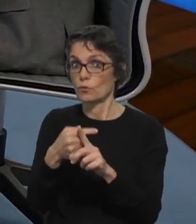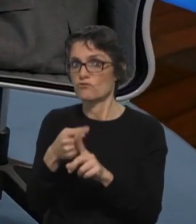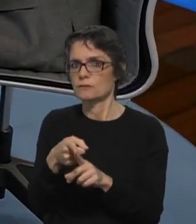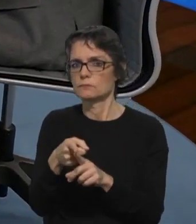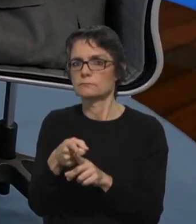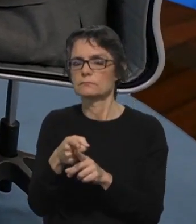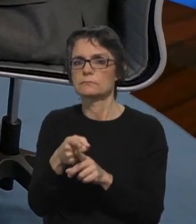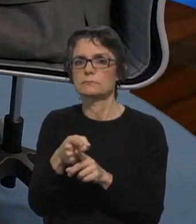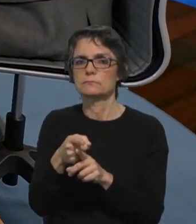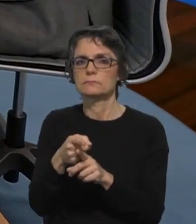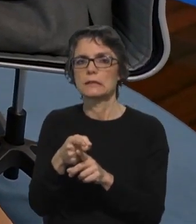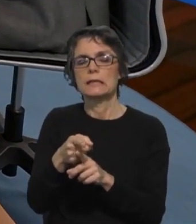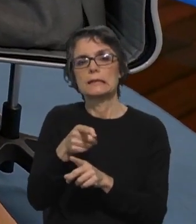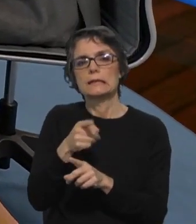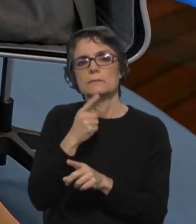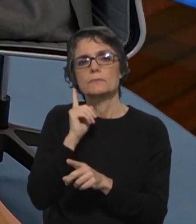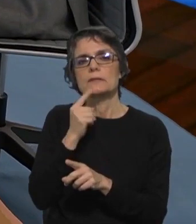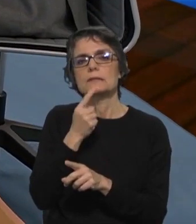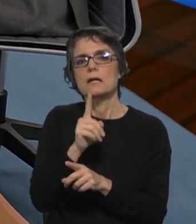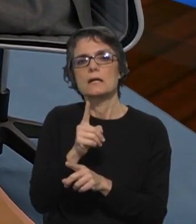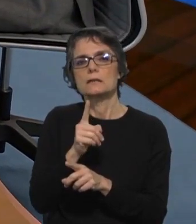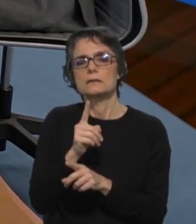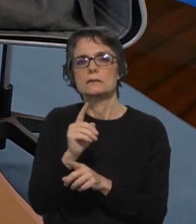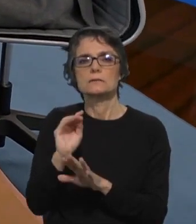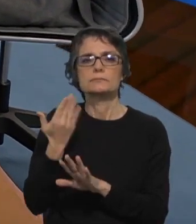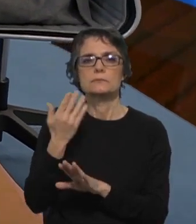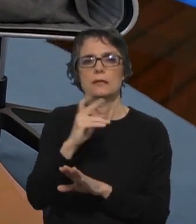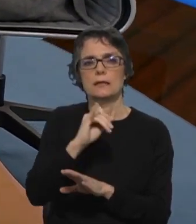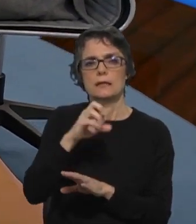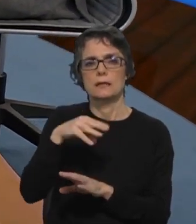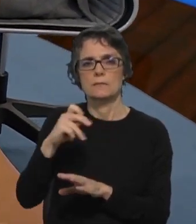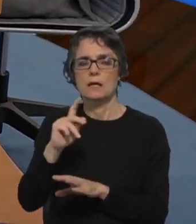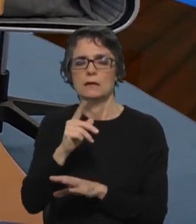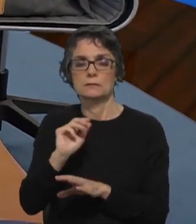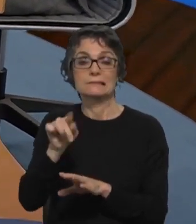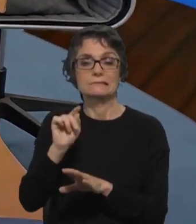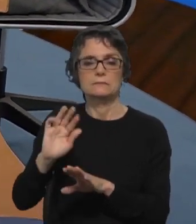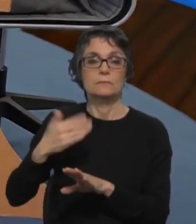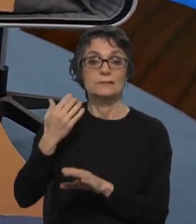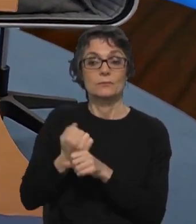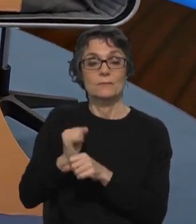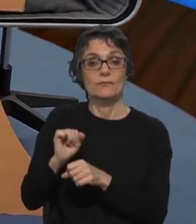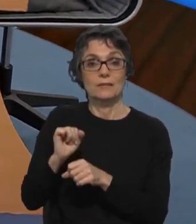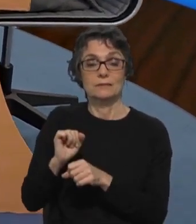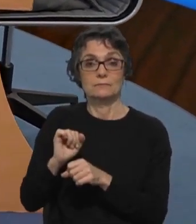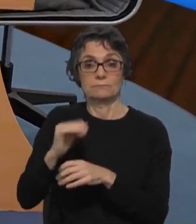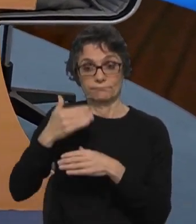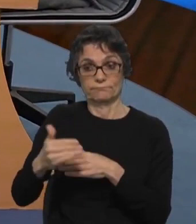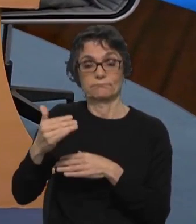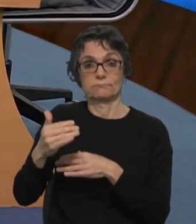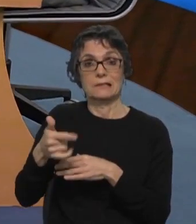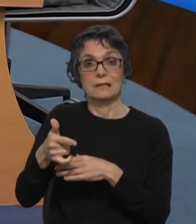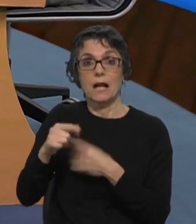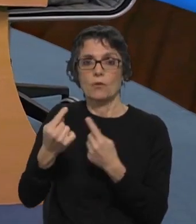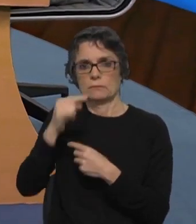perceber também aquilo que é o início da agência da AIMA. Ele está no início de funções, com algumas